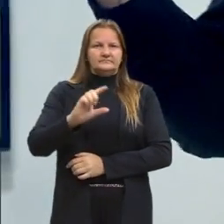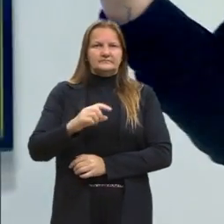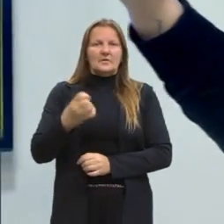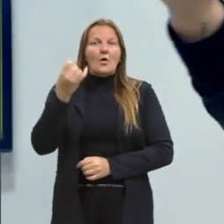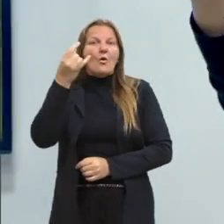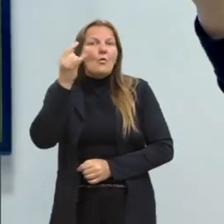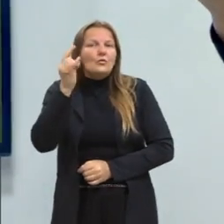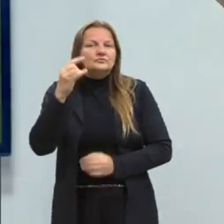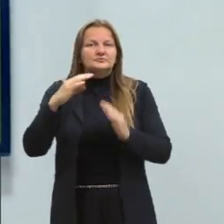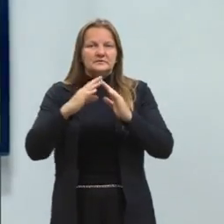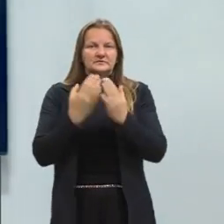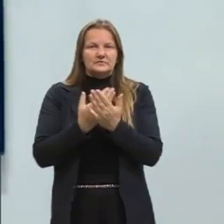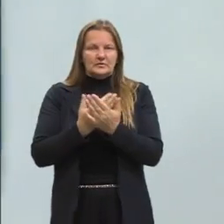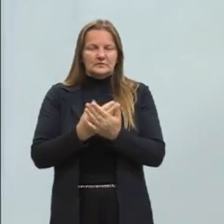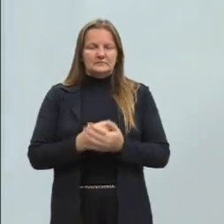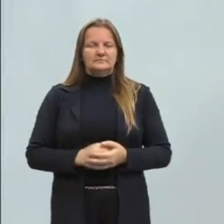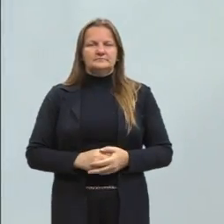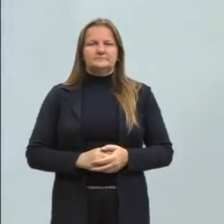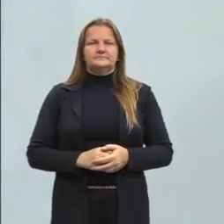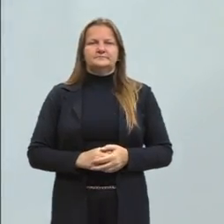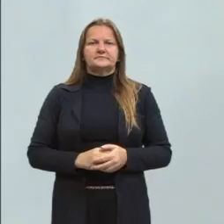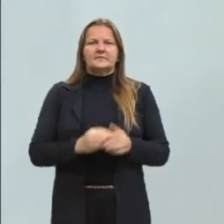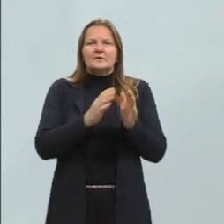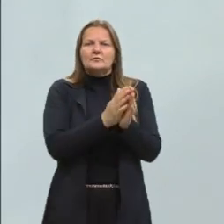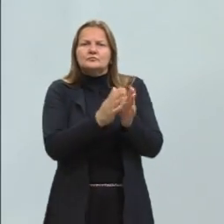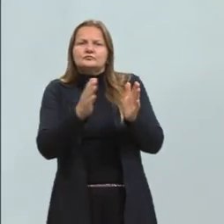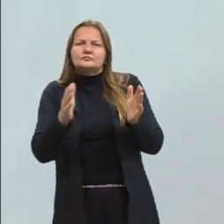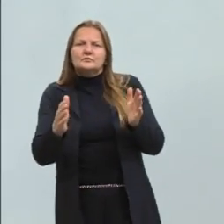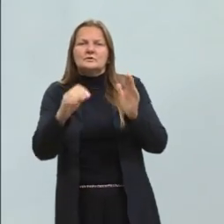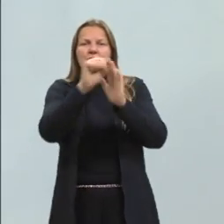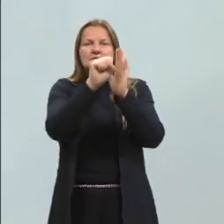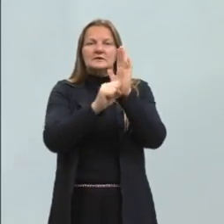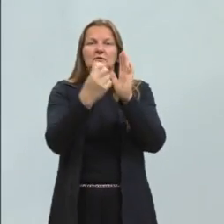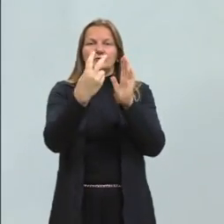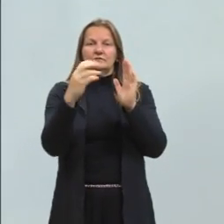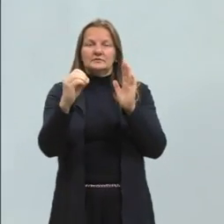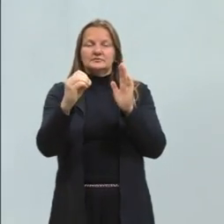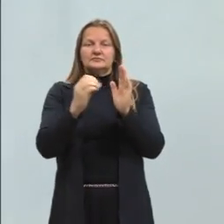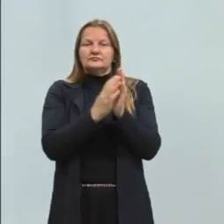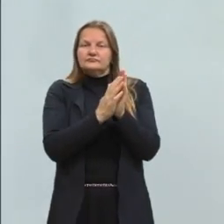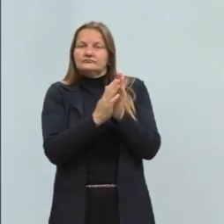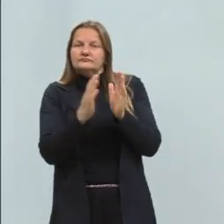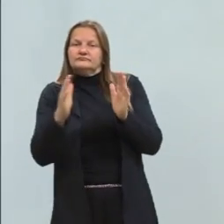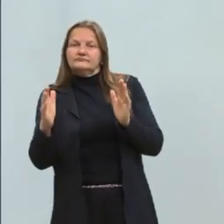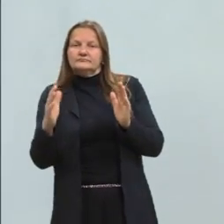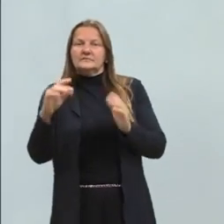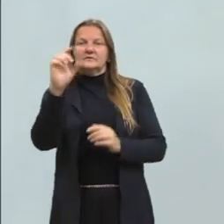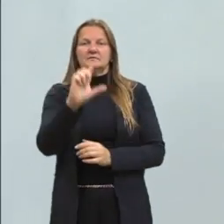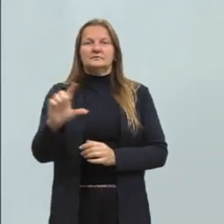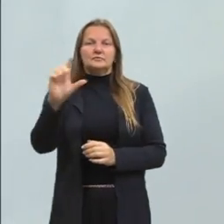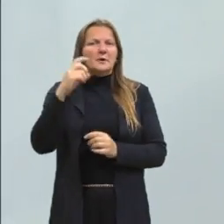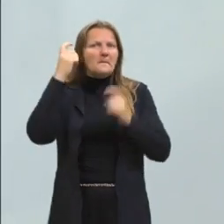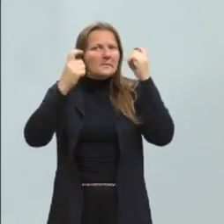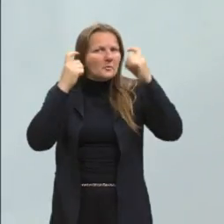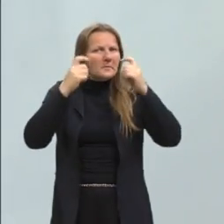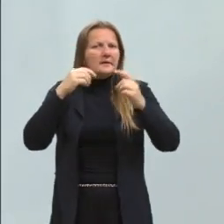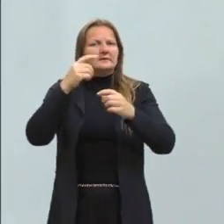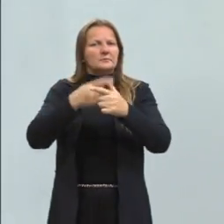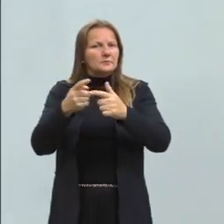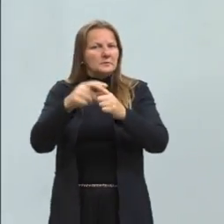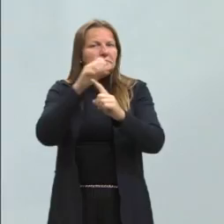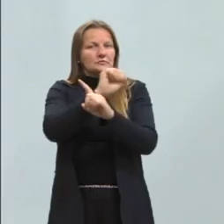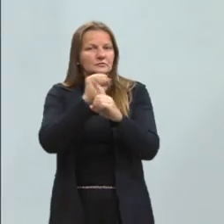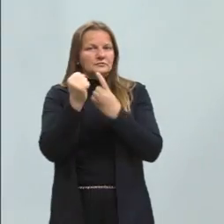última escola que nós temos. E desde então, todo o início ali do século XX, nós temos o quê? Uma literatura preocupada com a questão